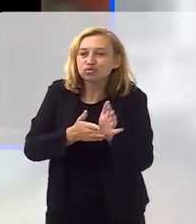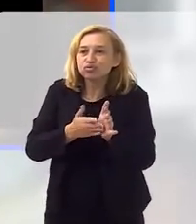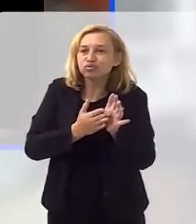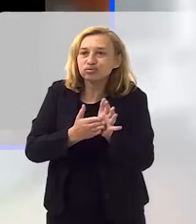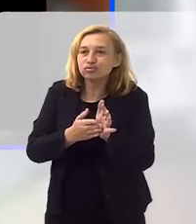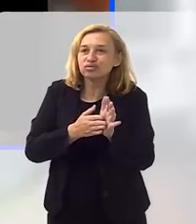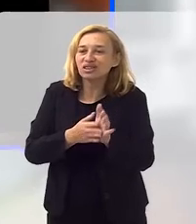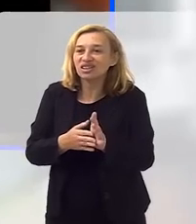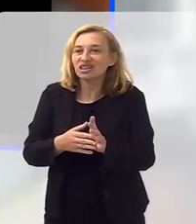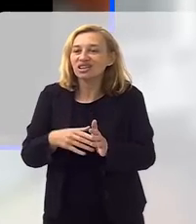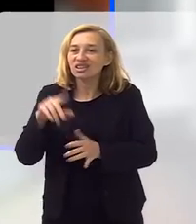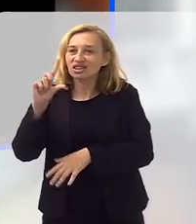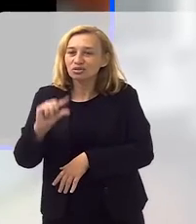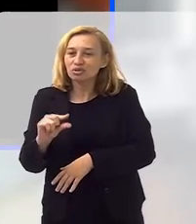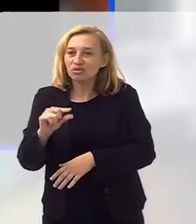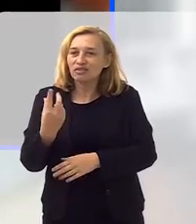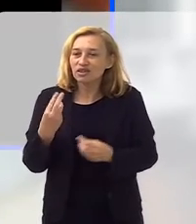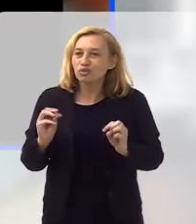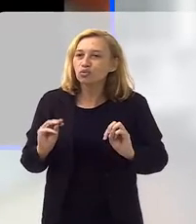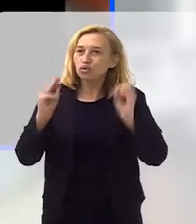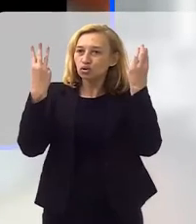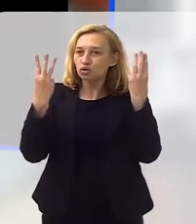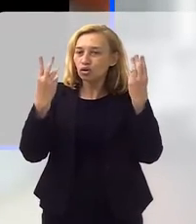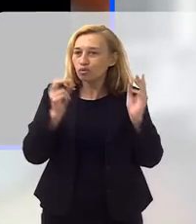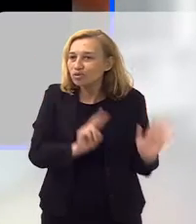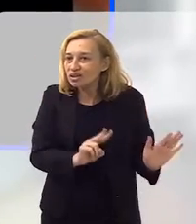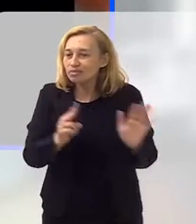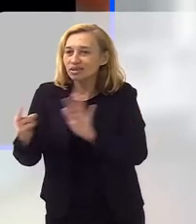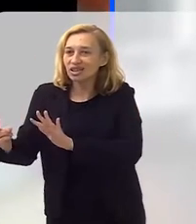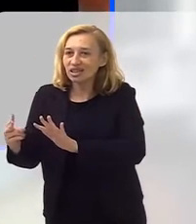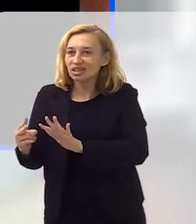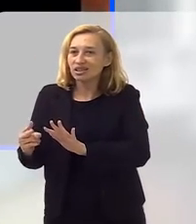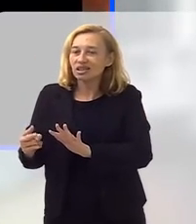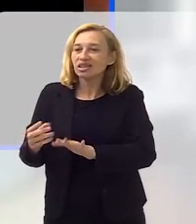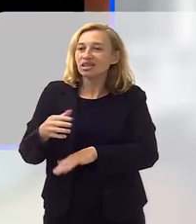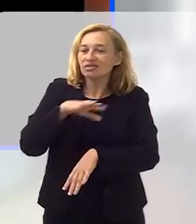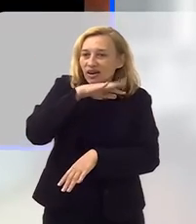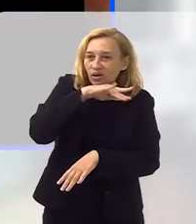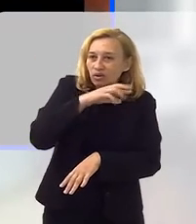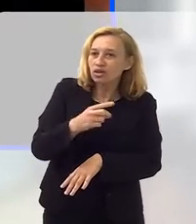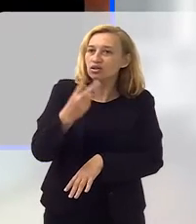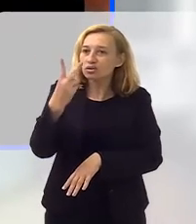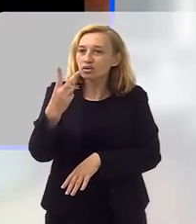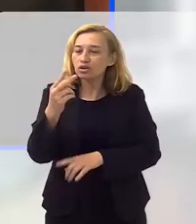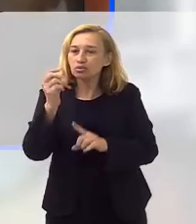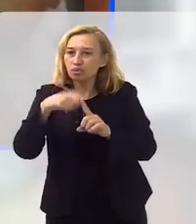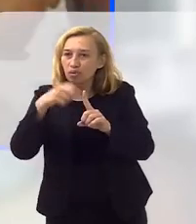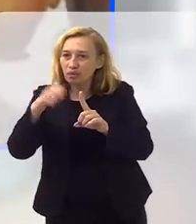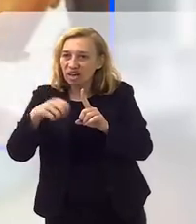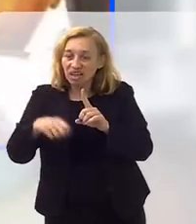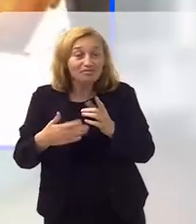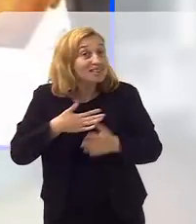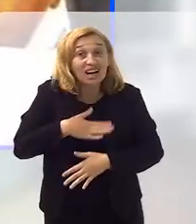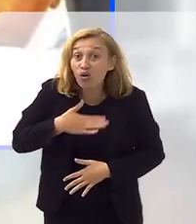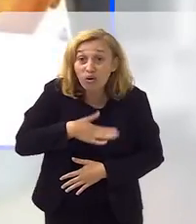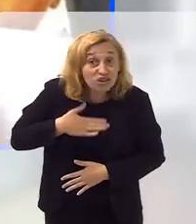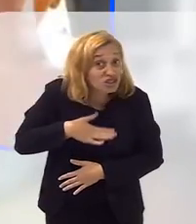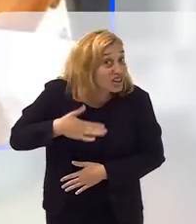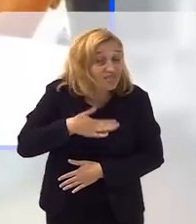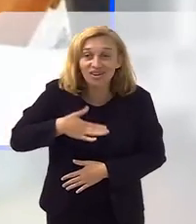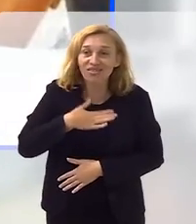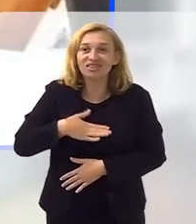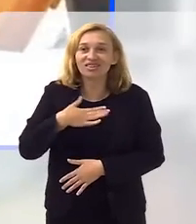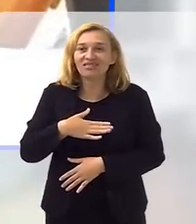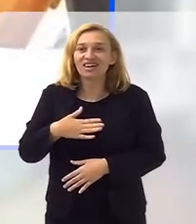diminuía o ritmo, por exemplo, vai fazer um show por semana, se tiver ruim faz só dois por mês, e ela